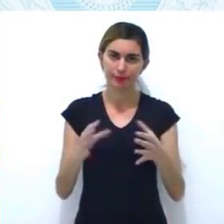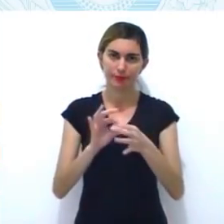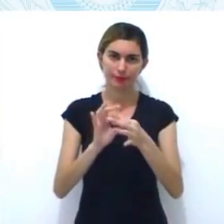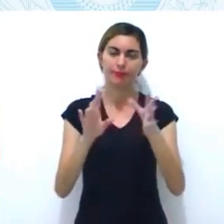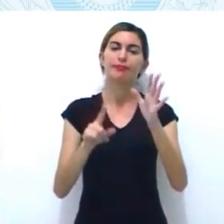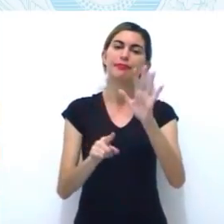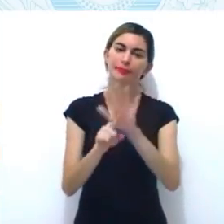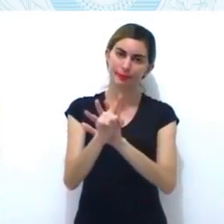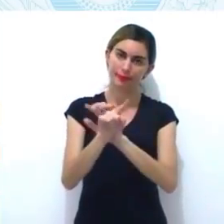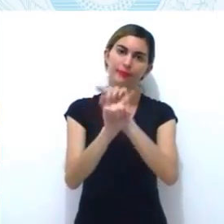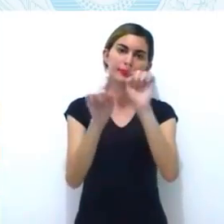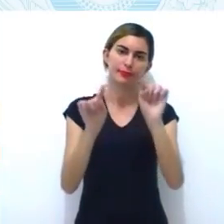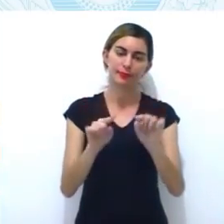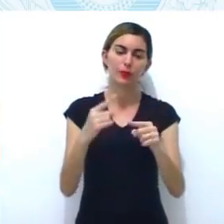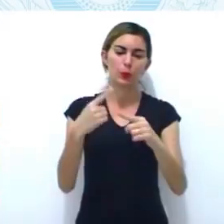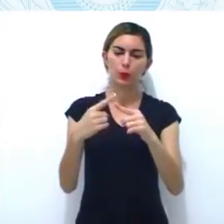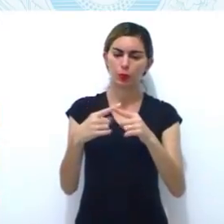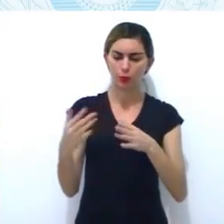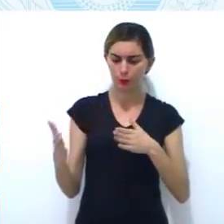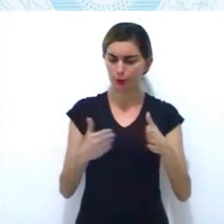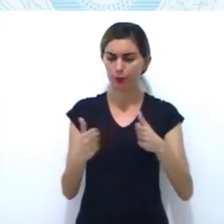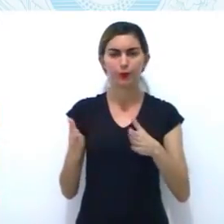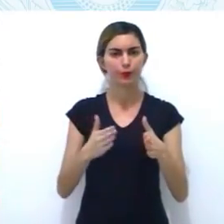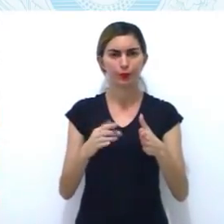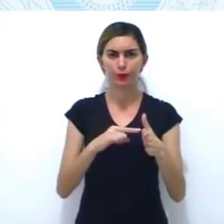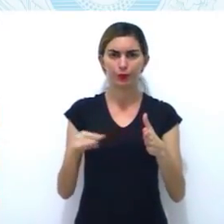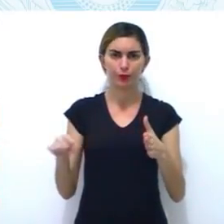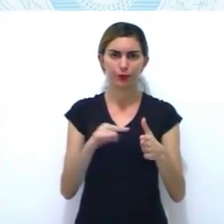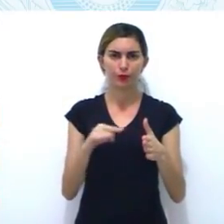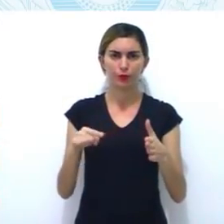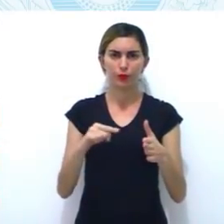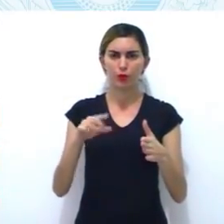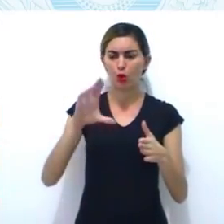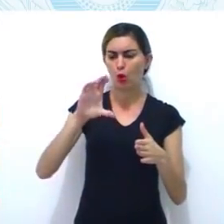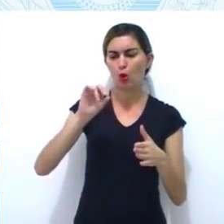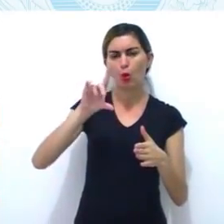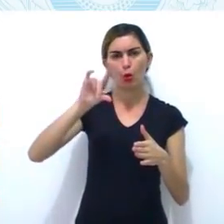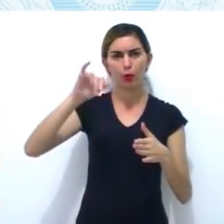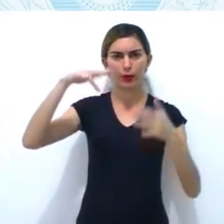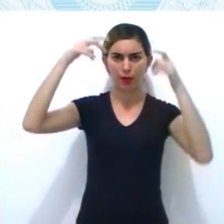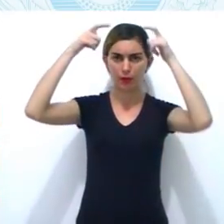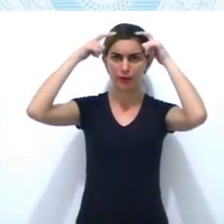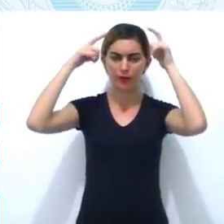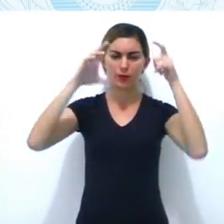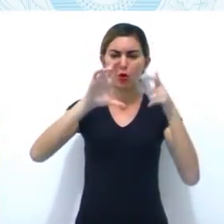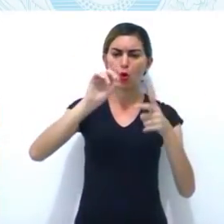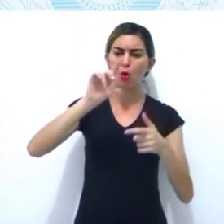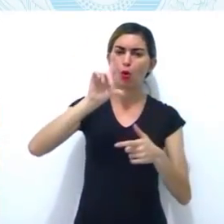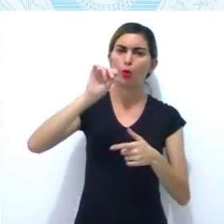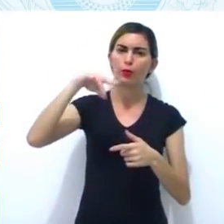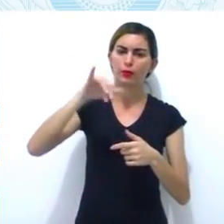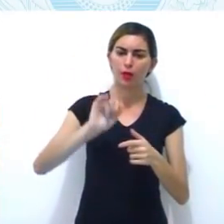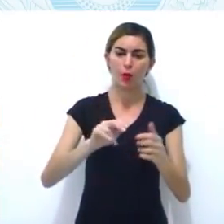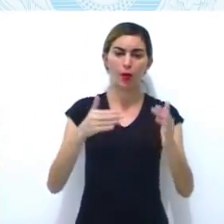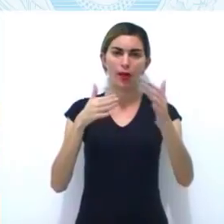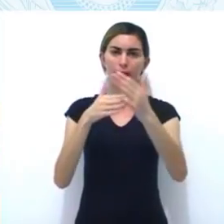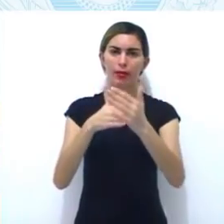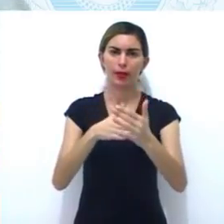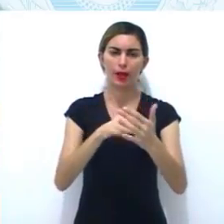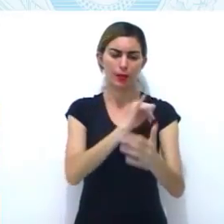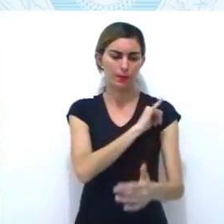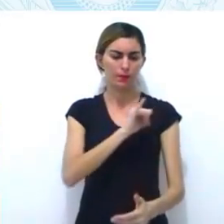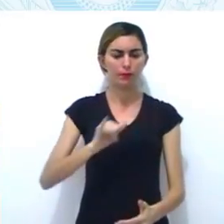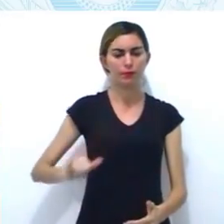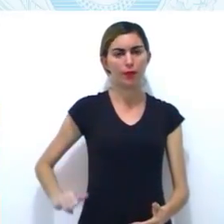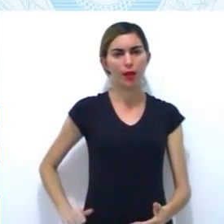pergunta. Porque durante todo o período colonial, até o Império, nós